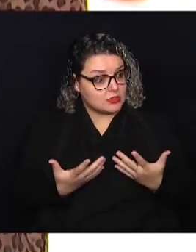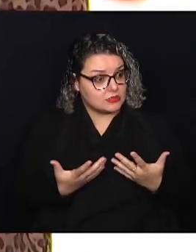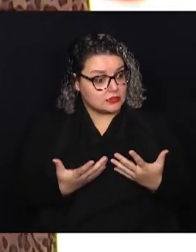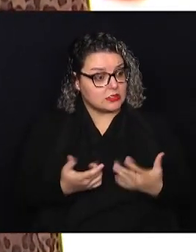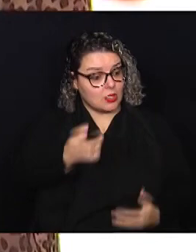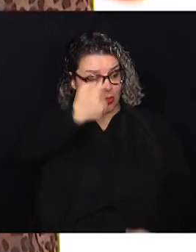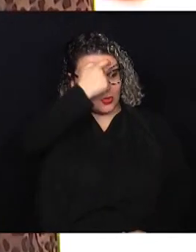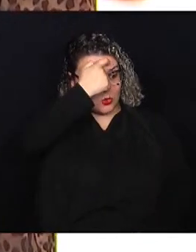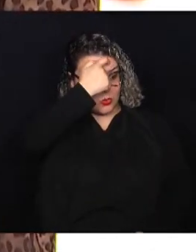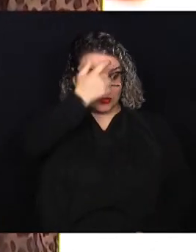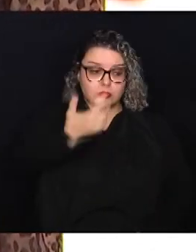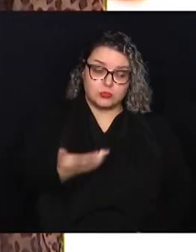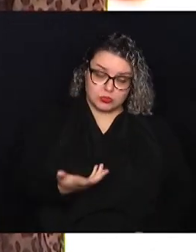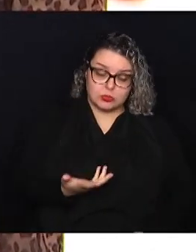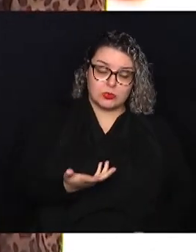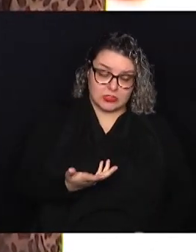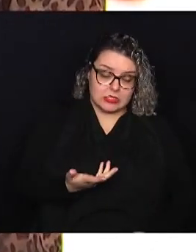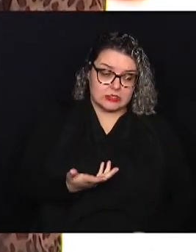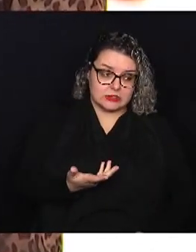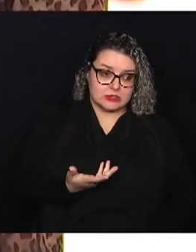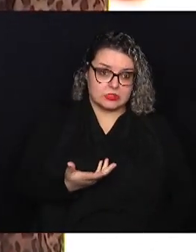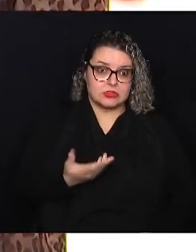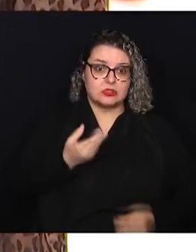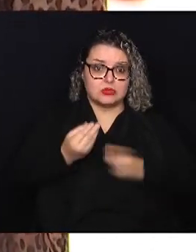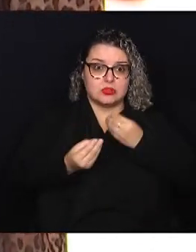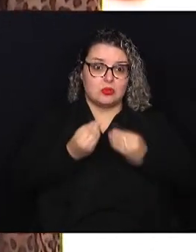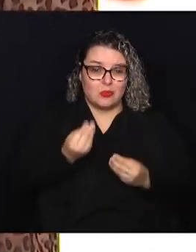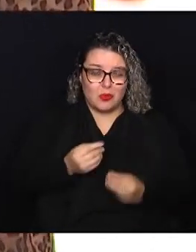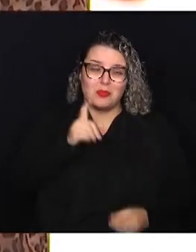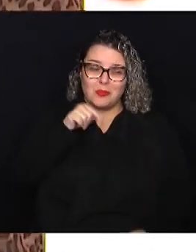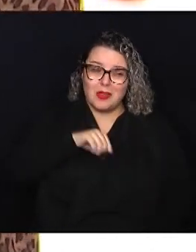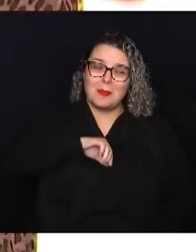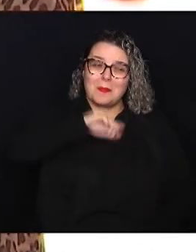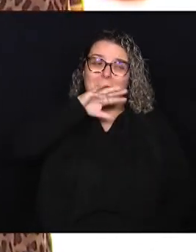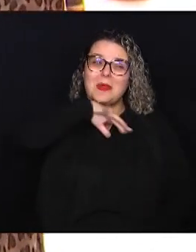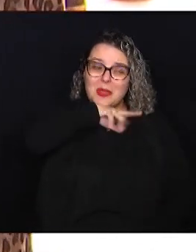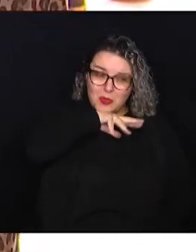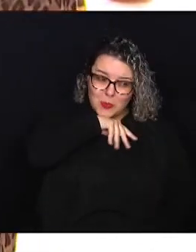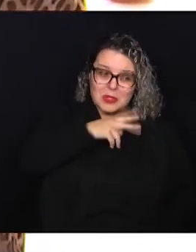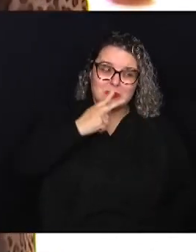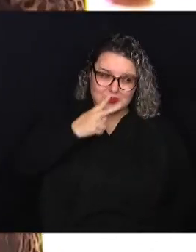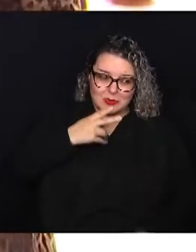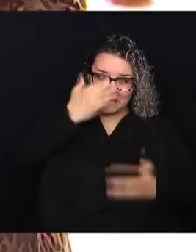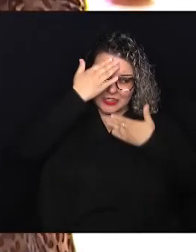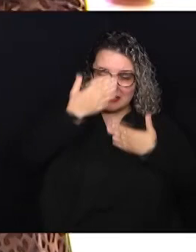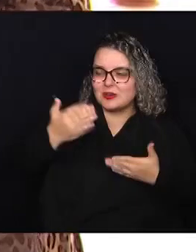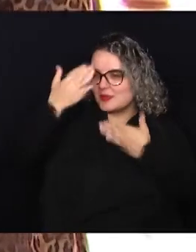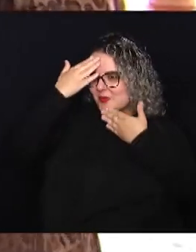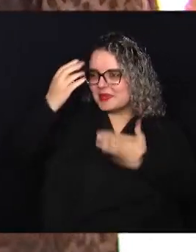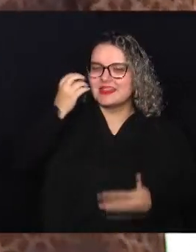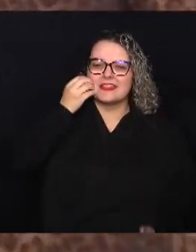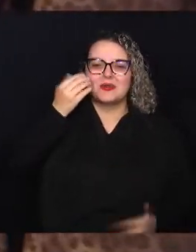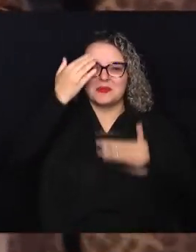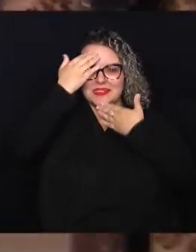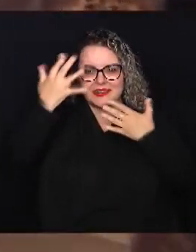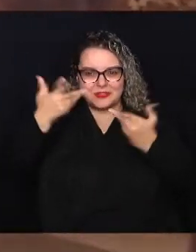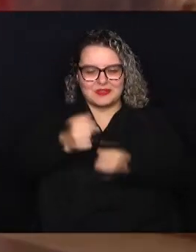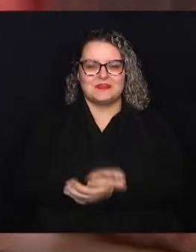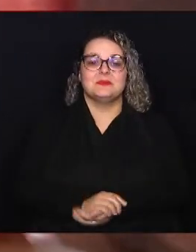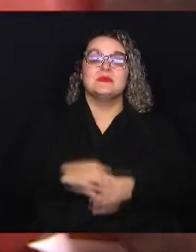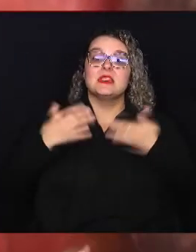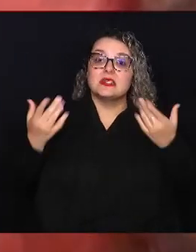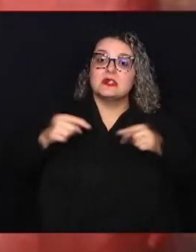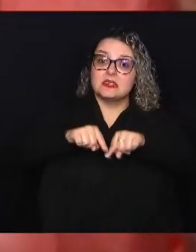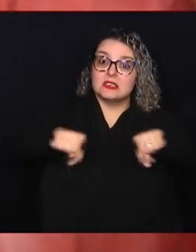conscientizadas de como faz realmente mal o cigarro. Obrigado, Renata? Obrigada, viu André? Muito obrigada. Bom, é isso aí